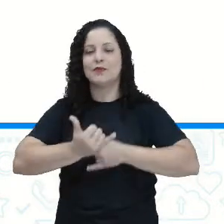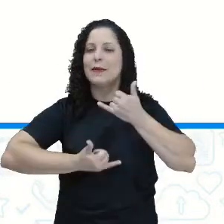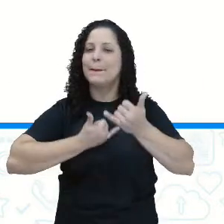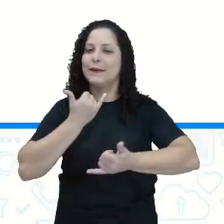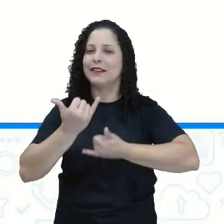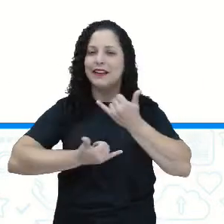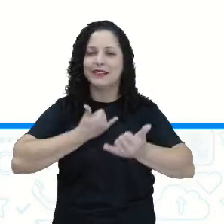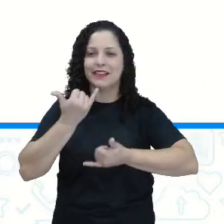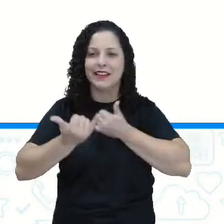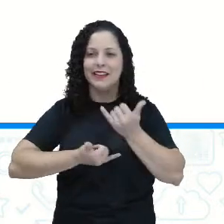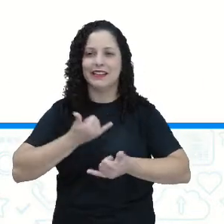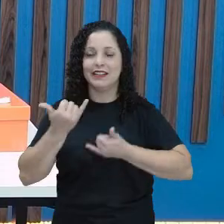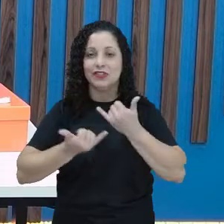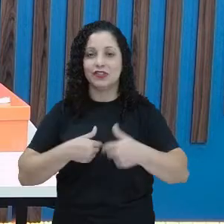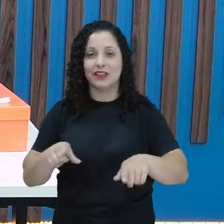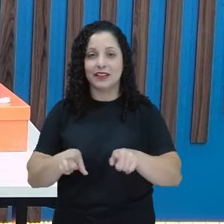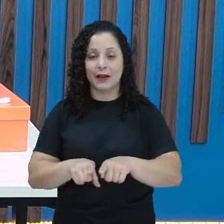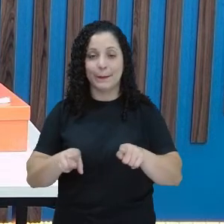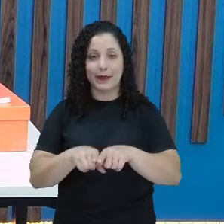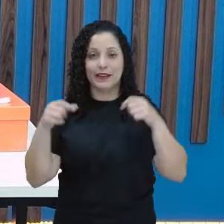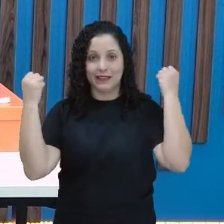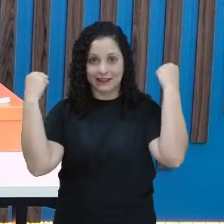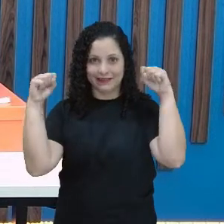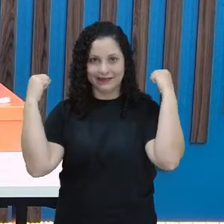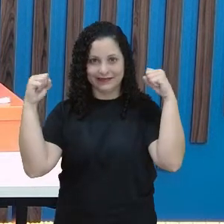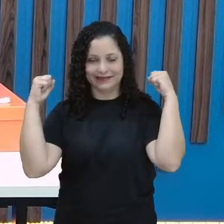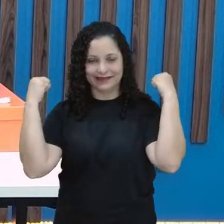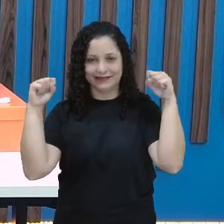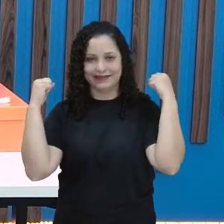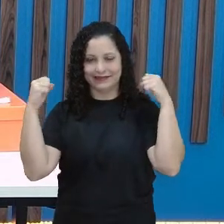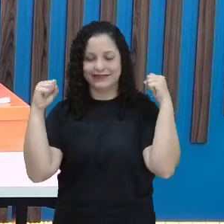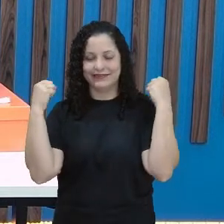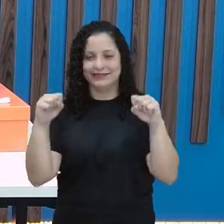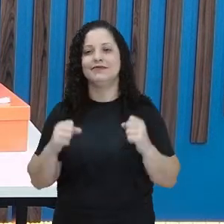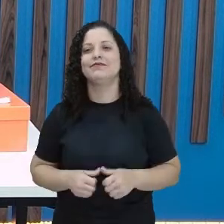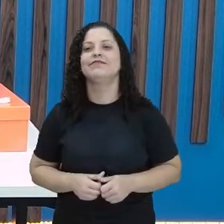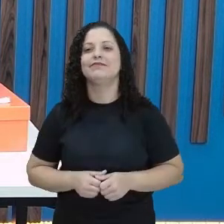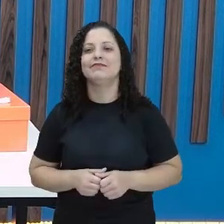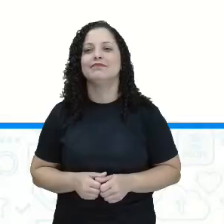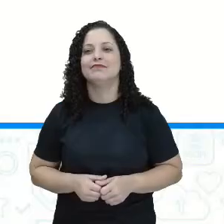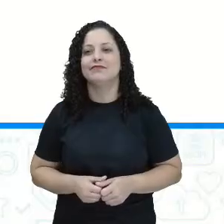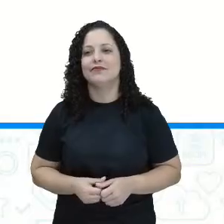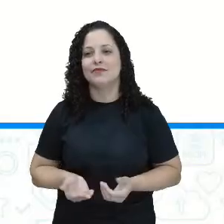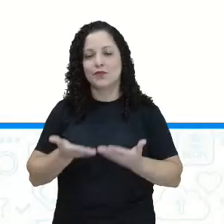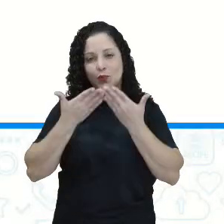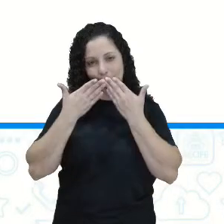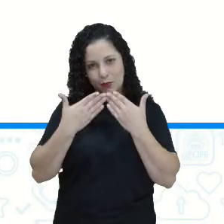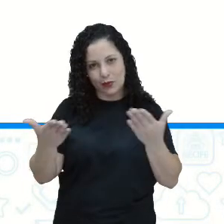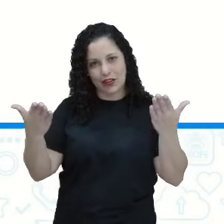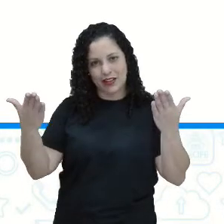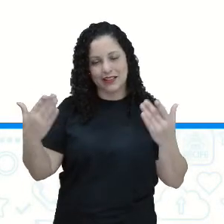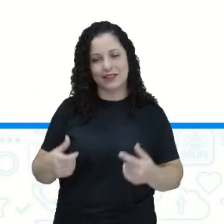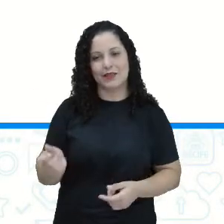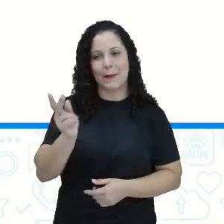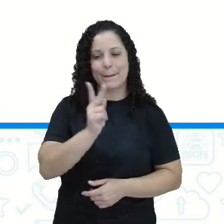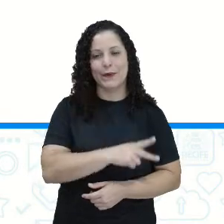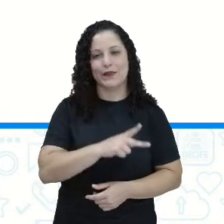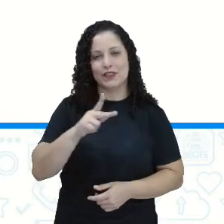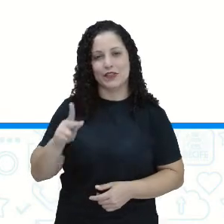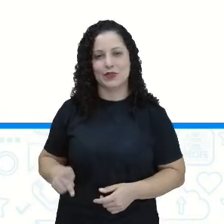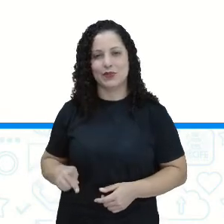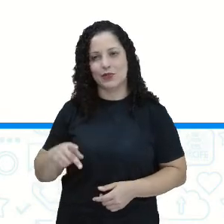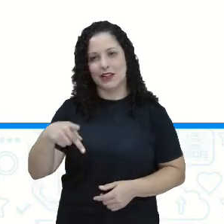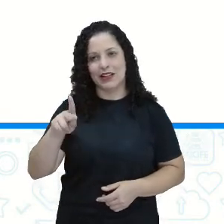exercícios físicos. Agora, tenho uma despedida aí, olha. Beijos, professora